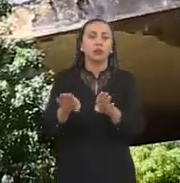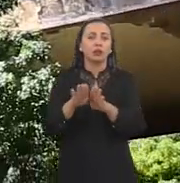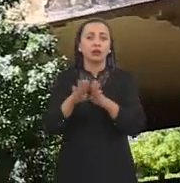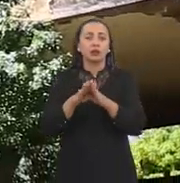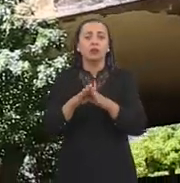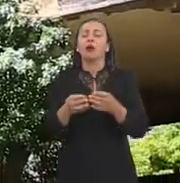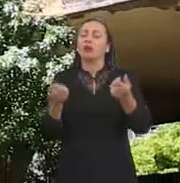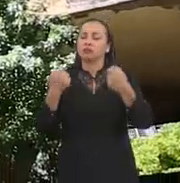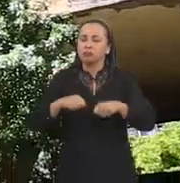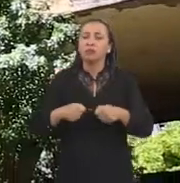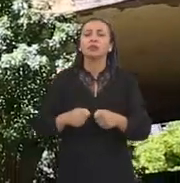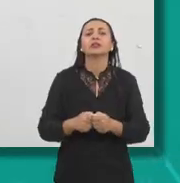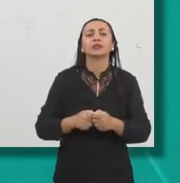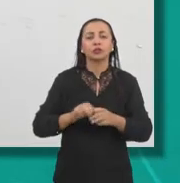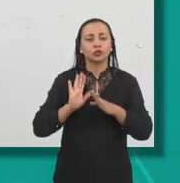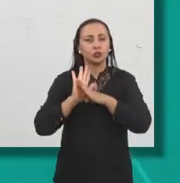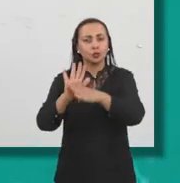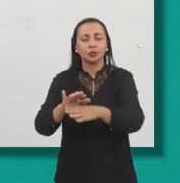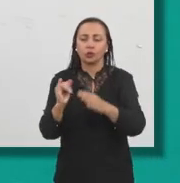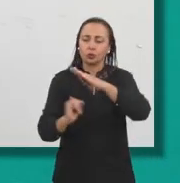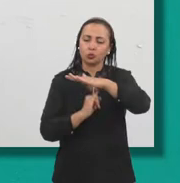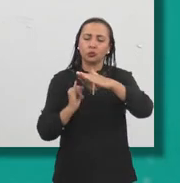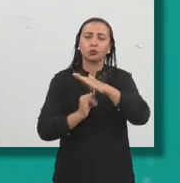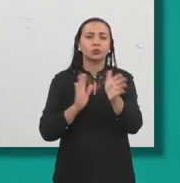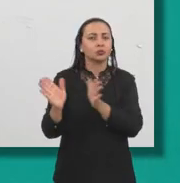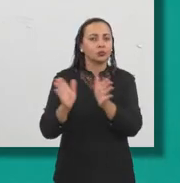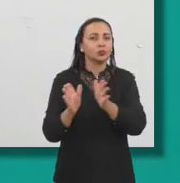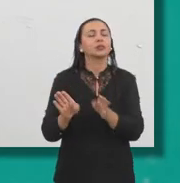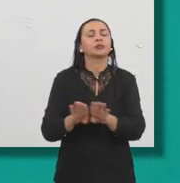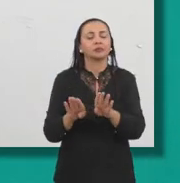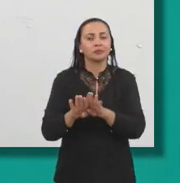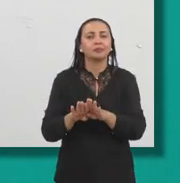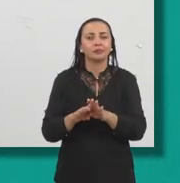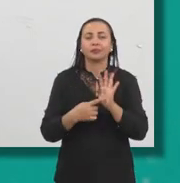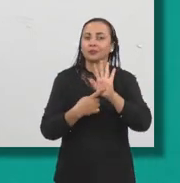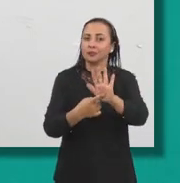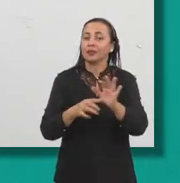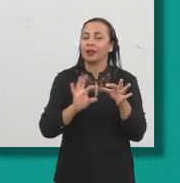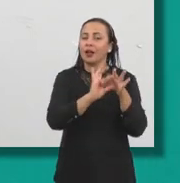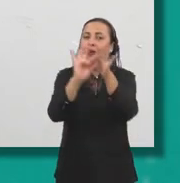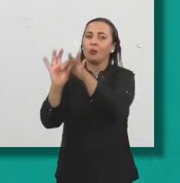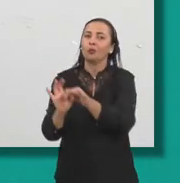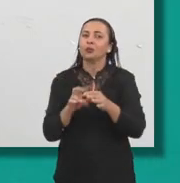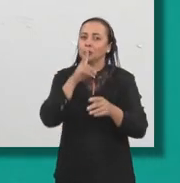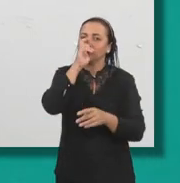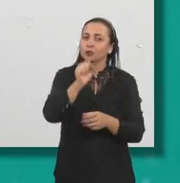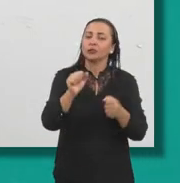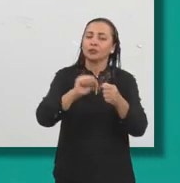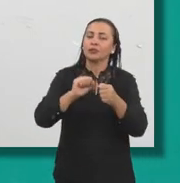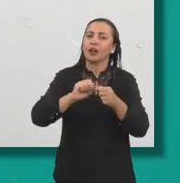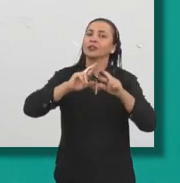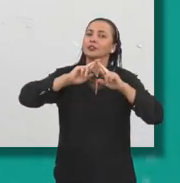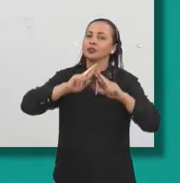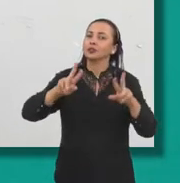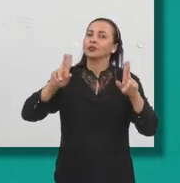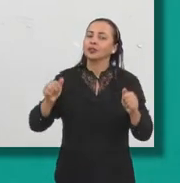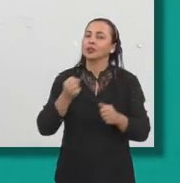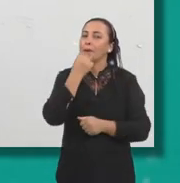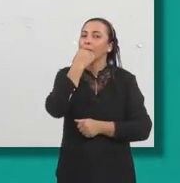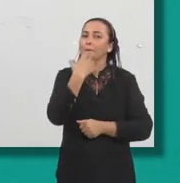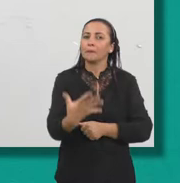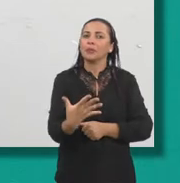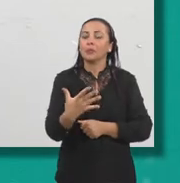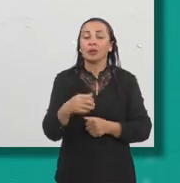cooperação entre as instituições também. Mostrando que essa união de forças realmente faz com que eles